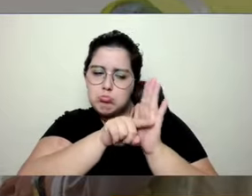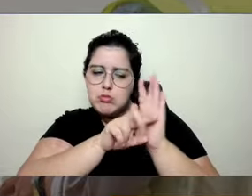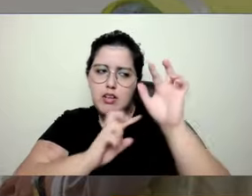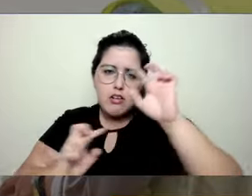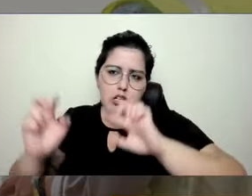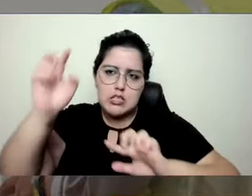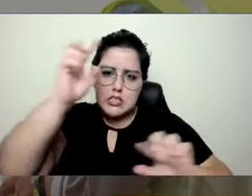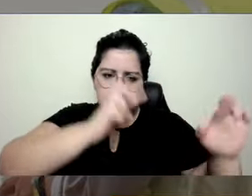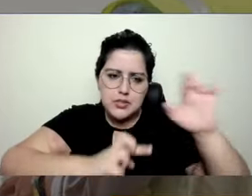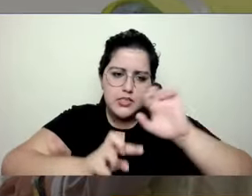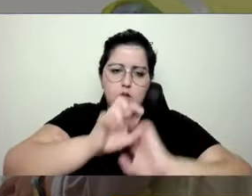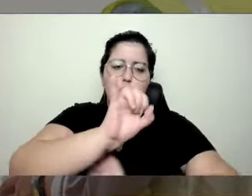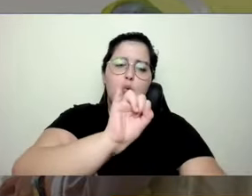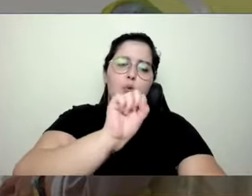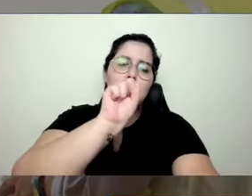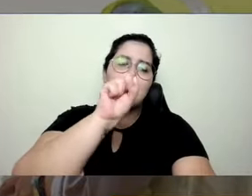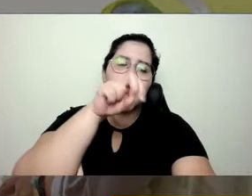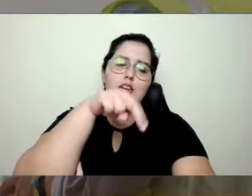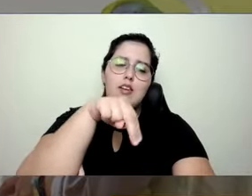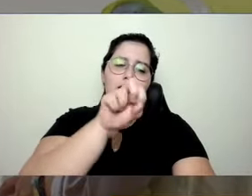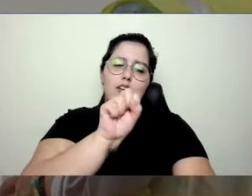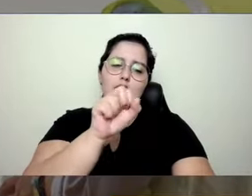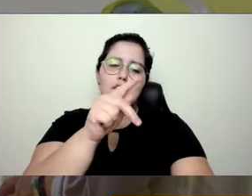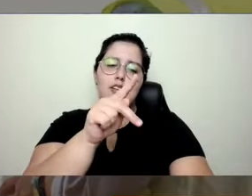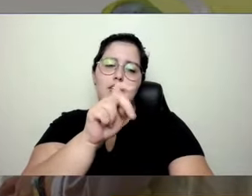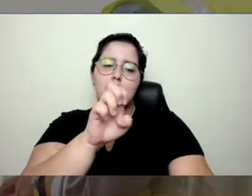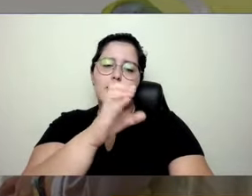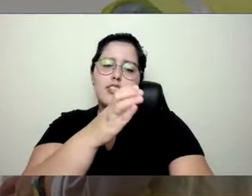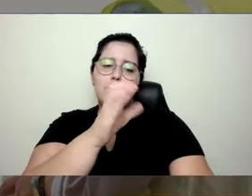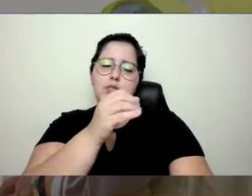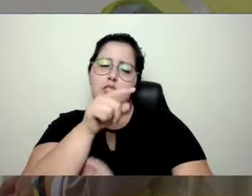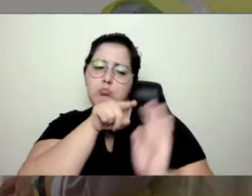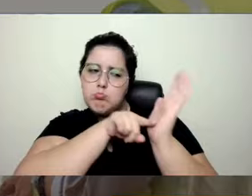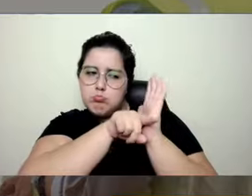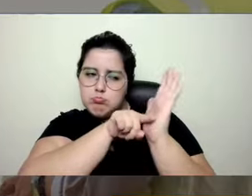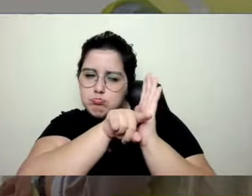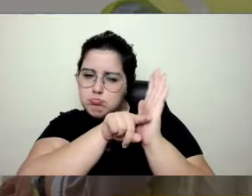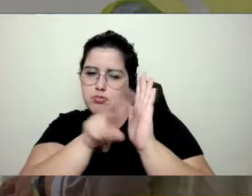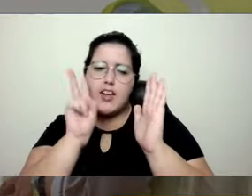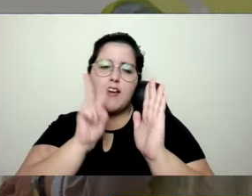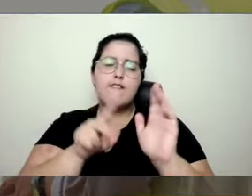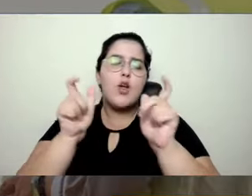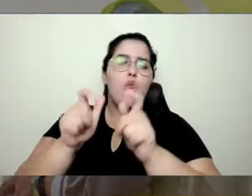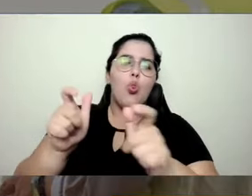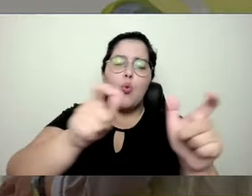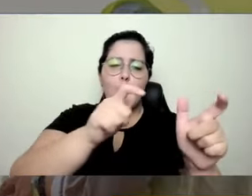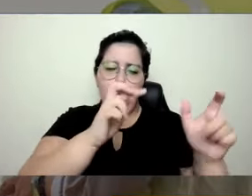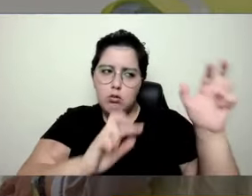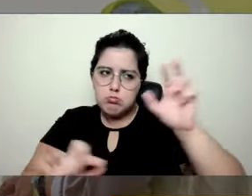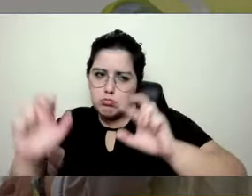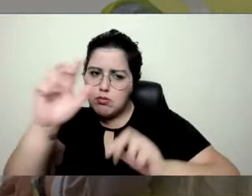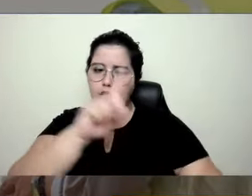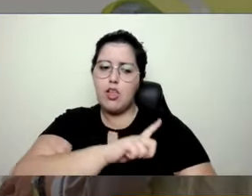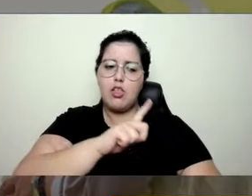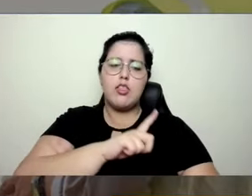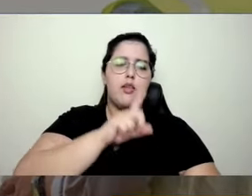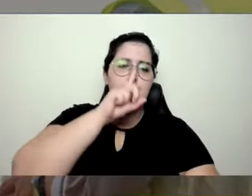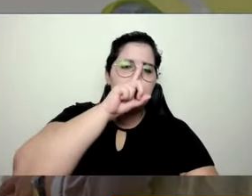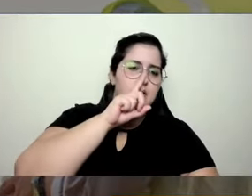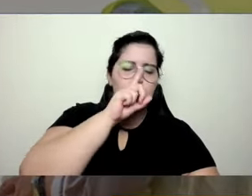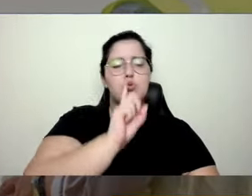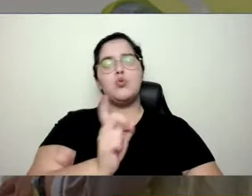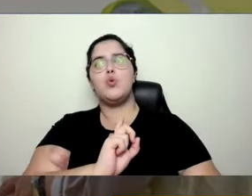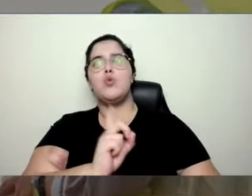Vamos fazer inspeção dos lugares, vamos atrás de alguns potenciais, perigos e dimensionar os